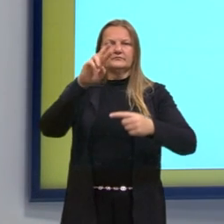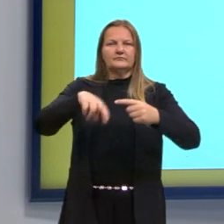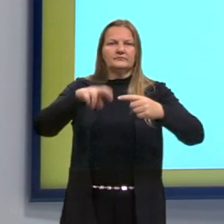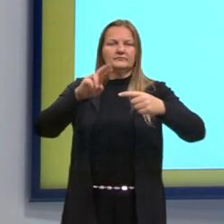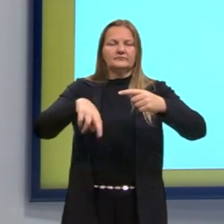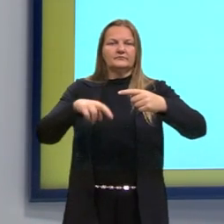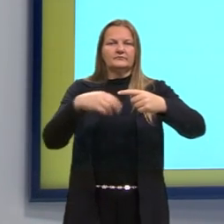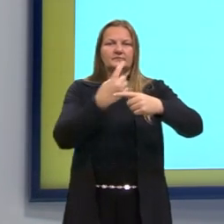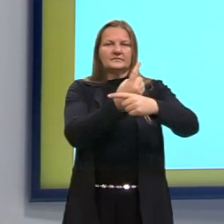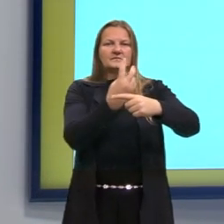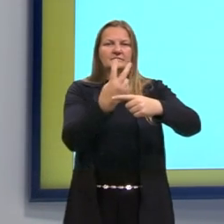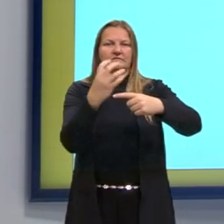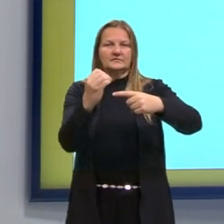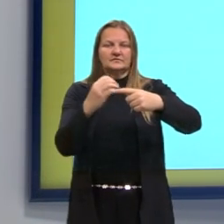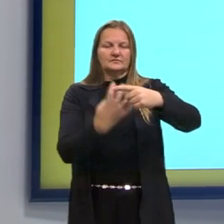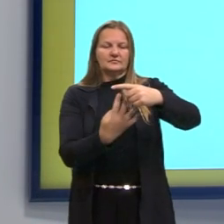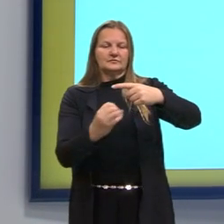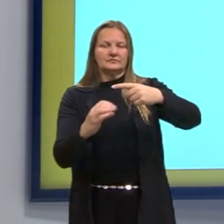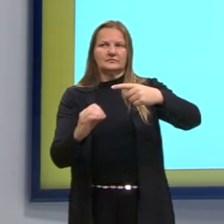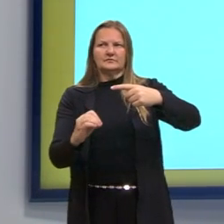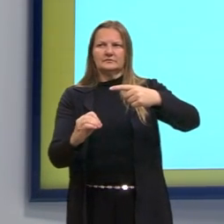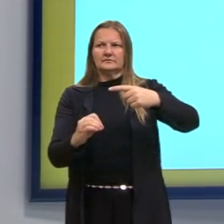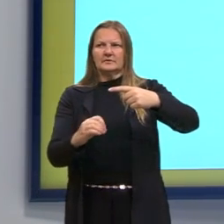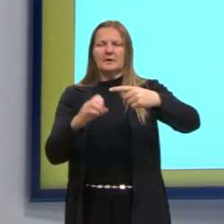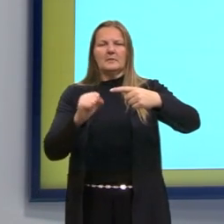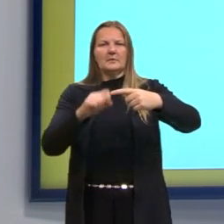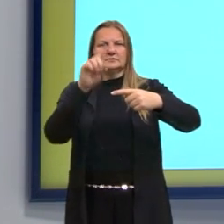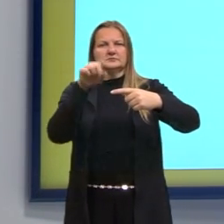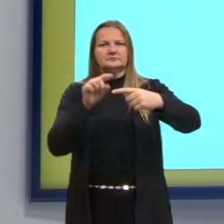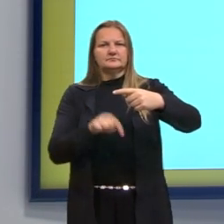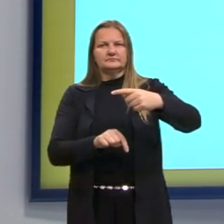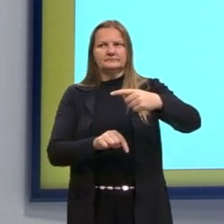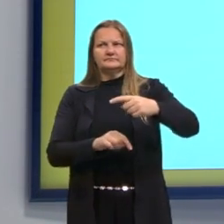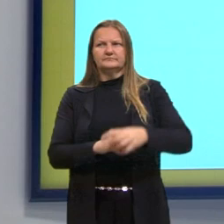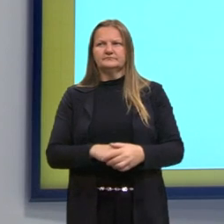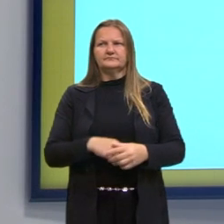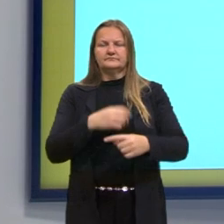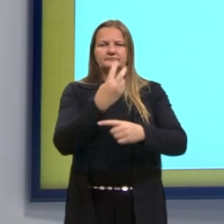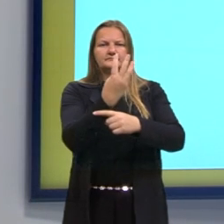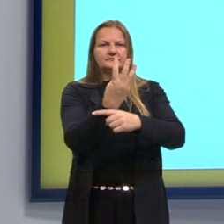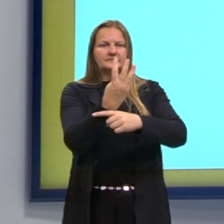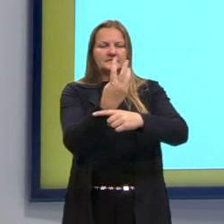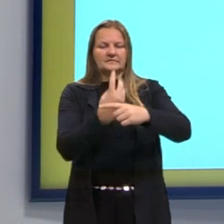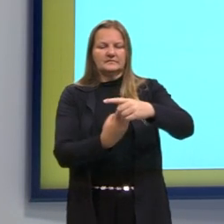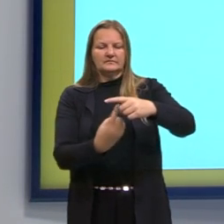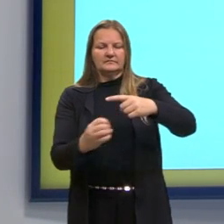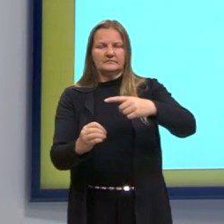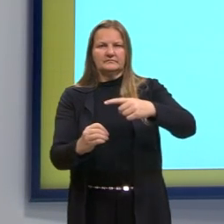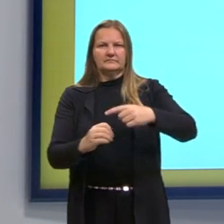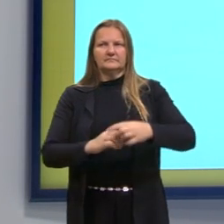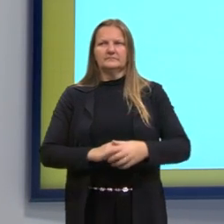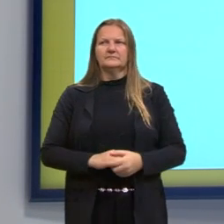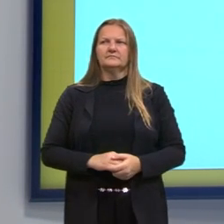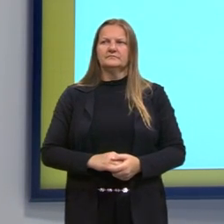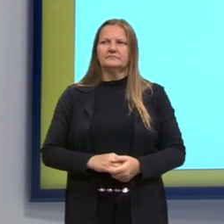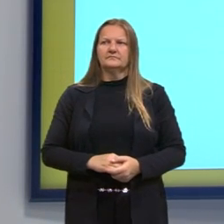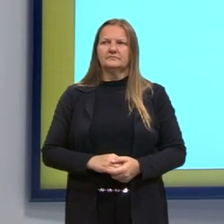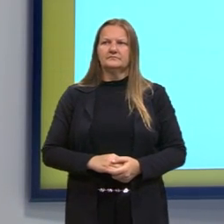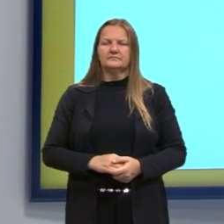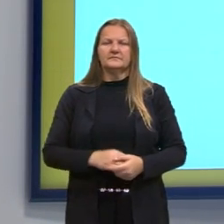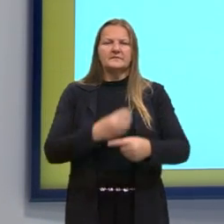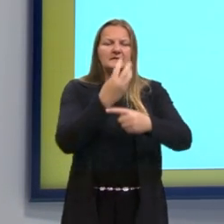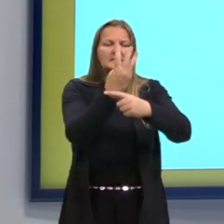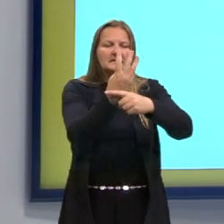120 para 400, que pode ser simplificado para 3 sobre 10. Está em